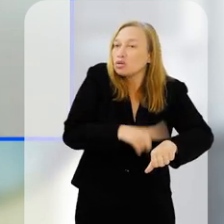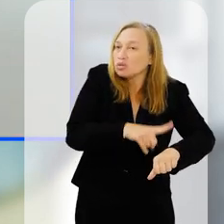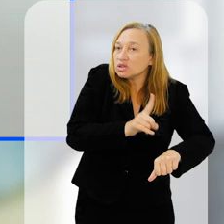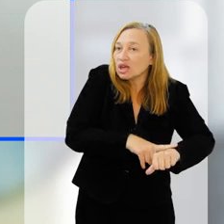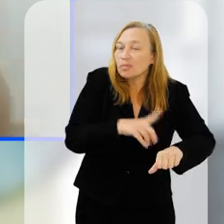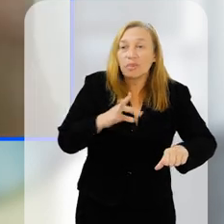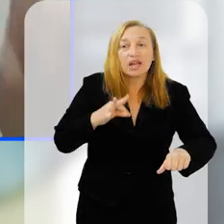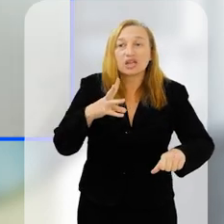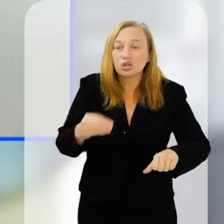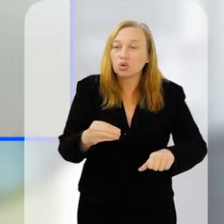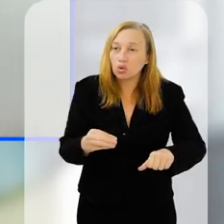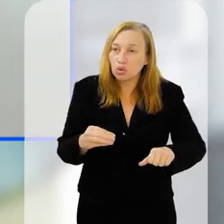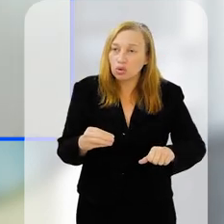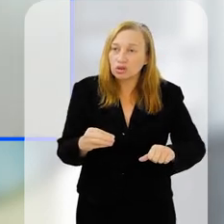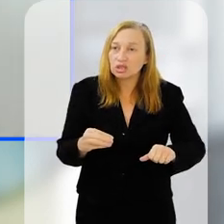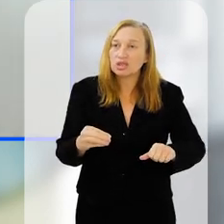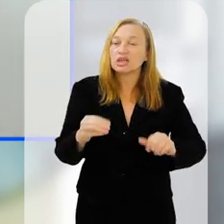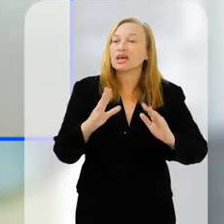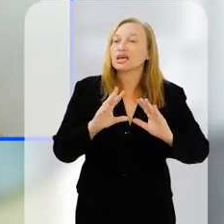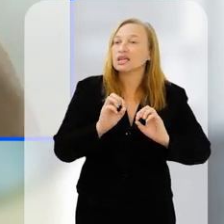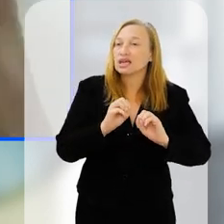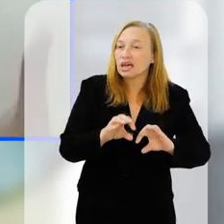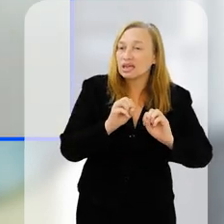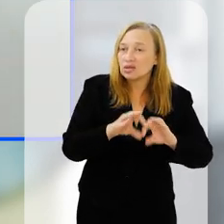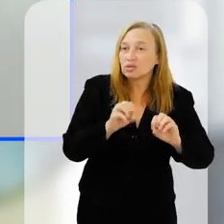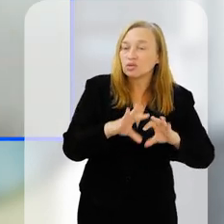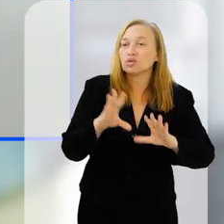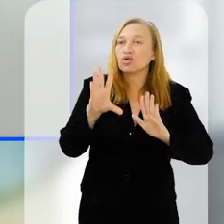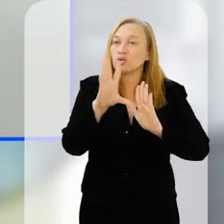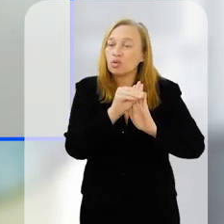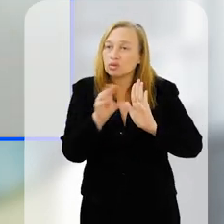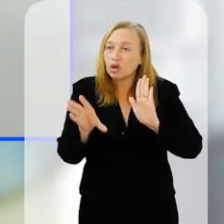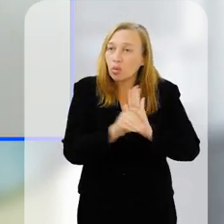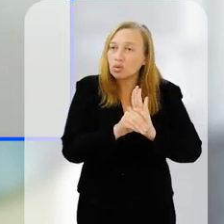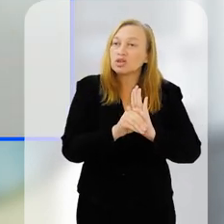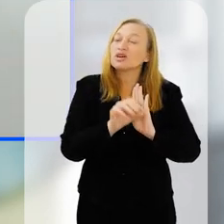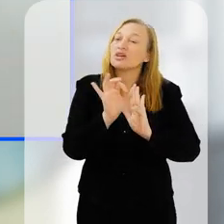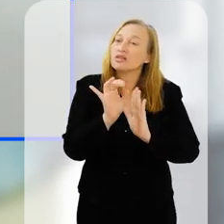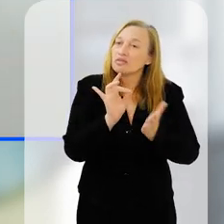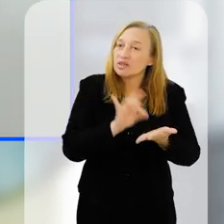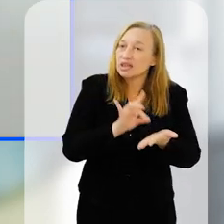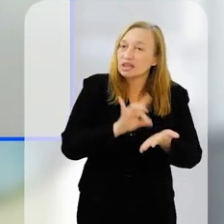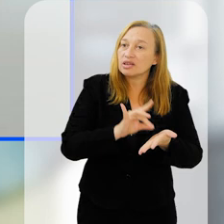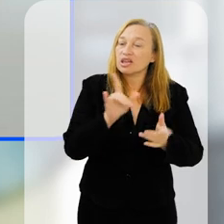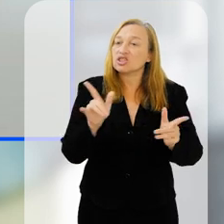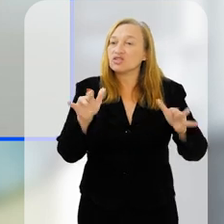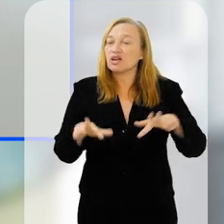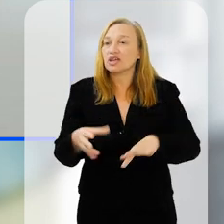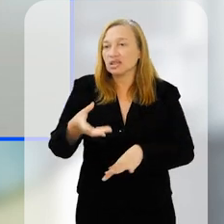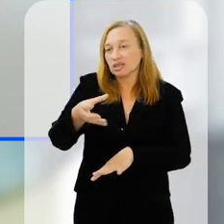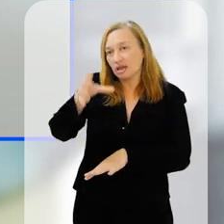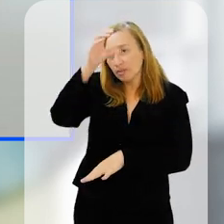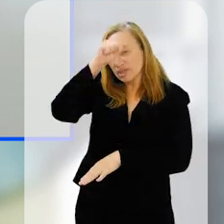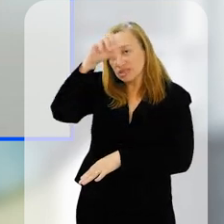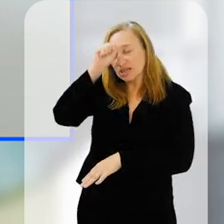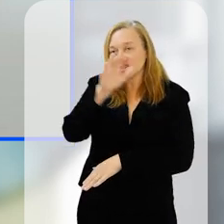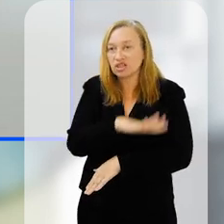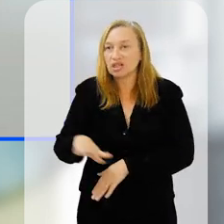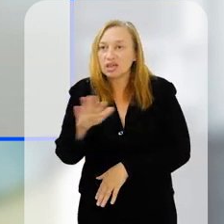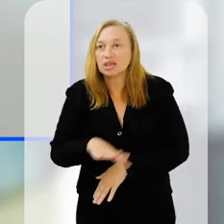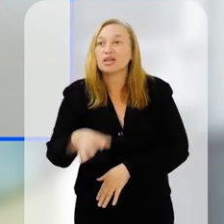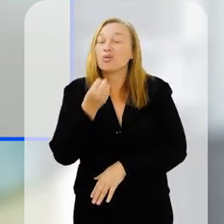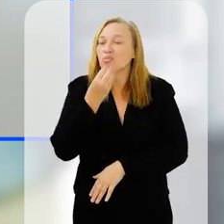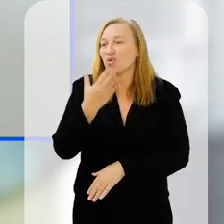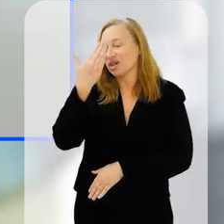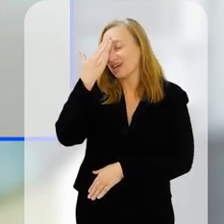tempo para que todas essas aulas, todos esses conteúdos, eles realmente façam diferença na aprendizagem da